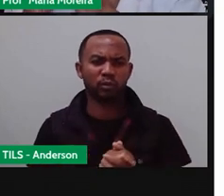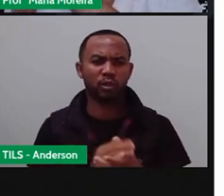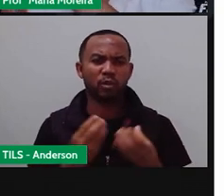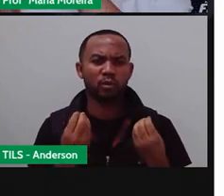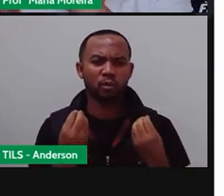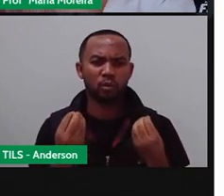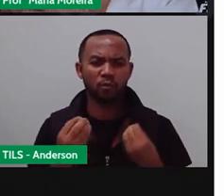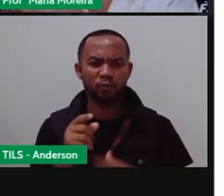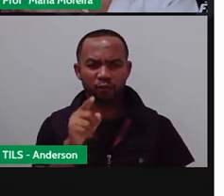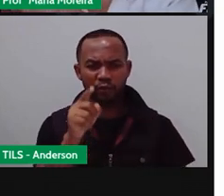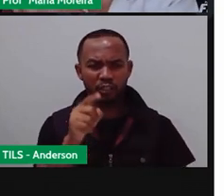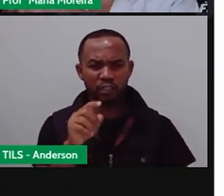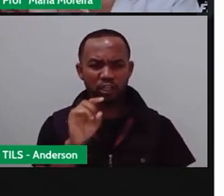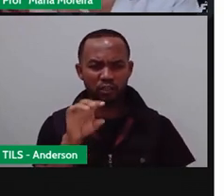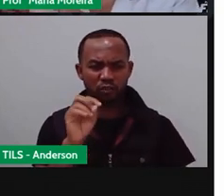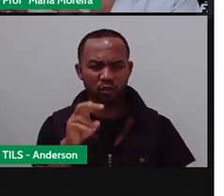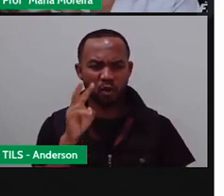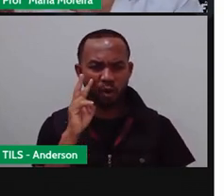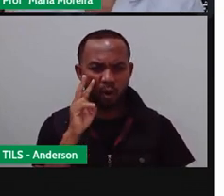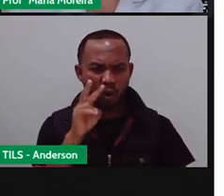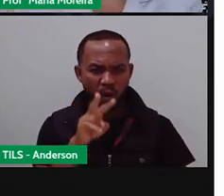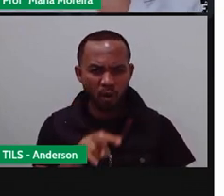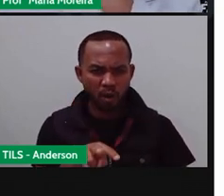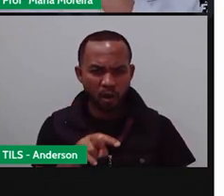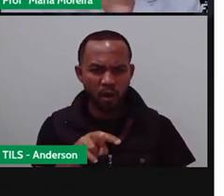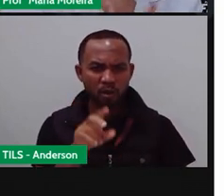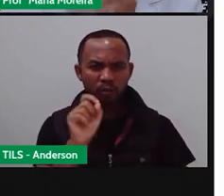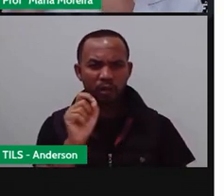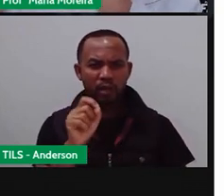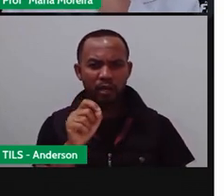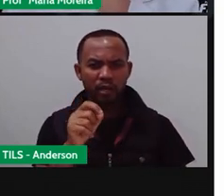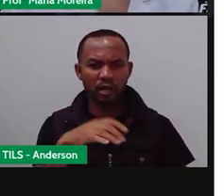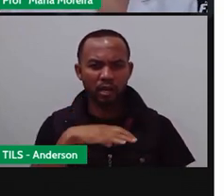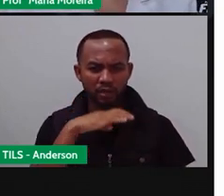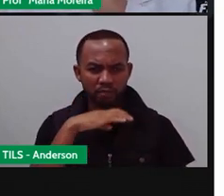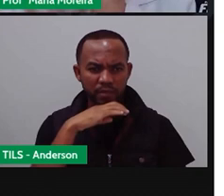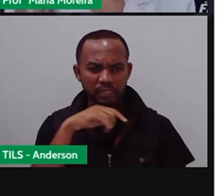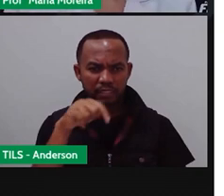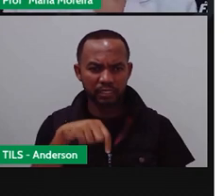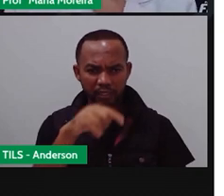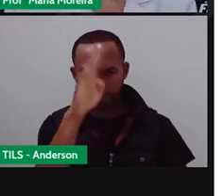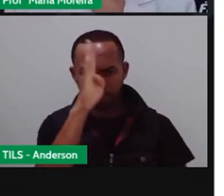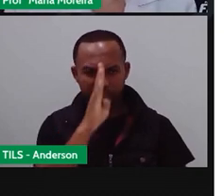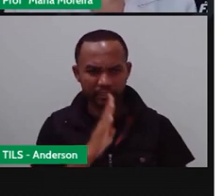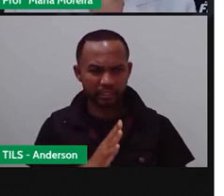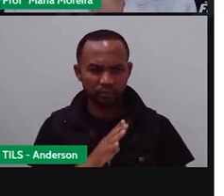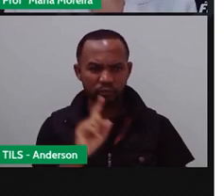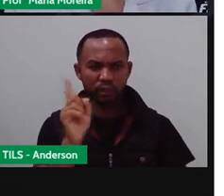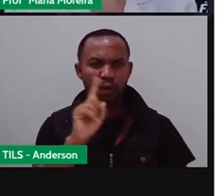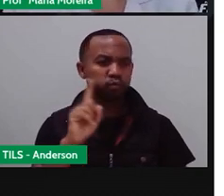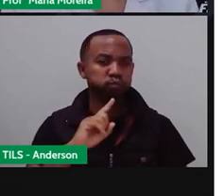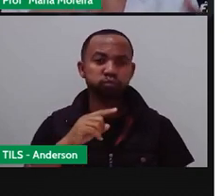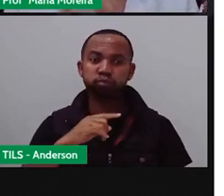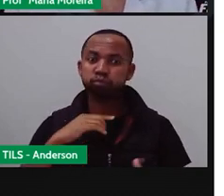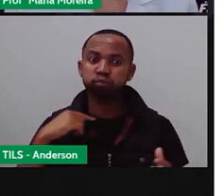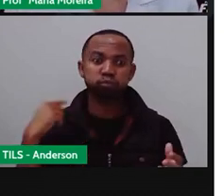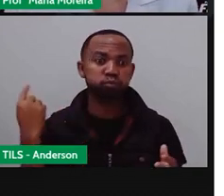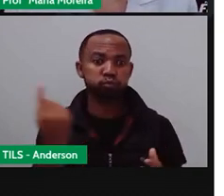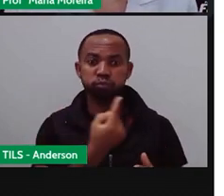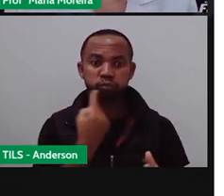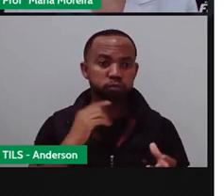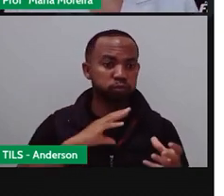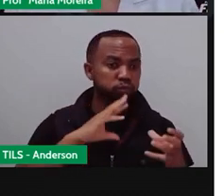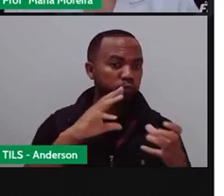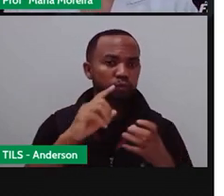olhando os animais aqui do Brasil. Precisou-se o quê? De ajuda de pessoas, né, no mundo inteiro. Então, tanto